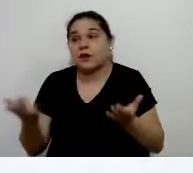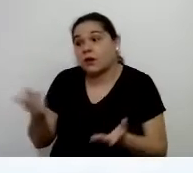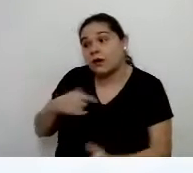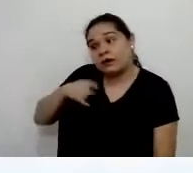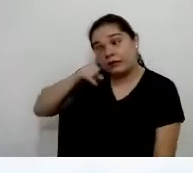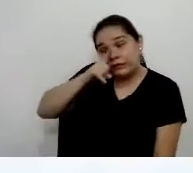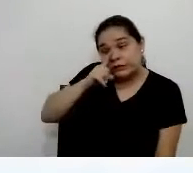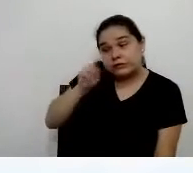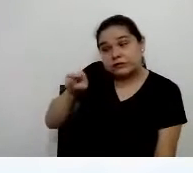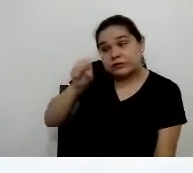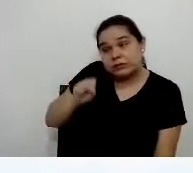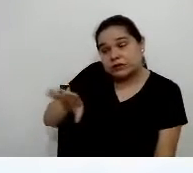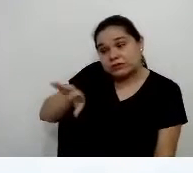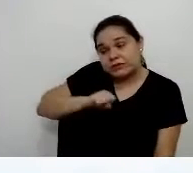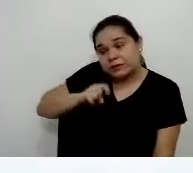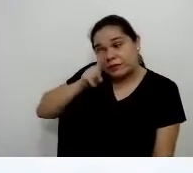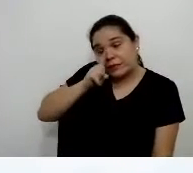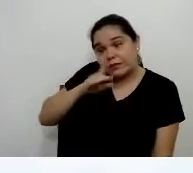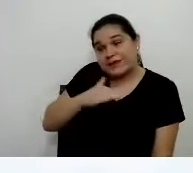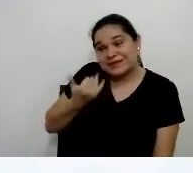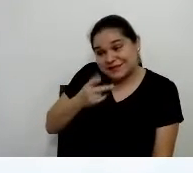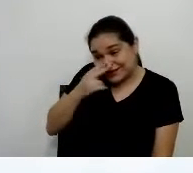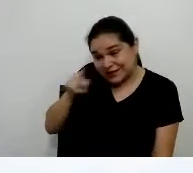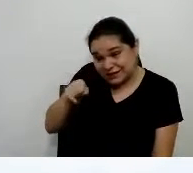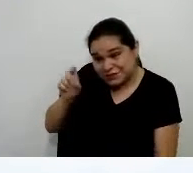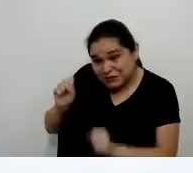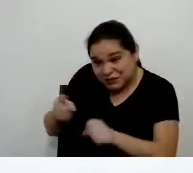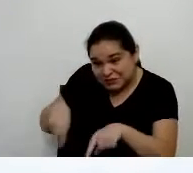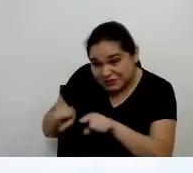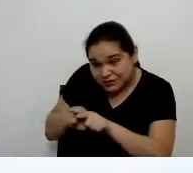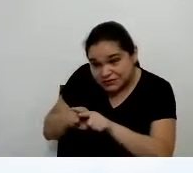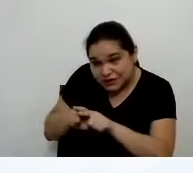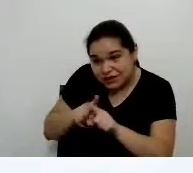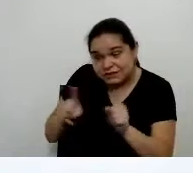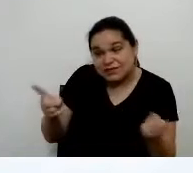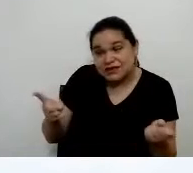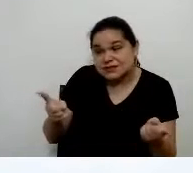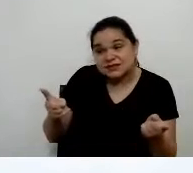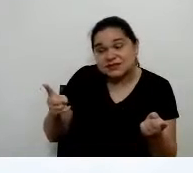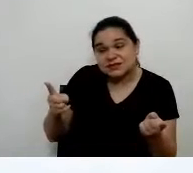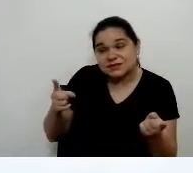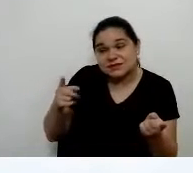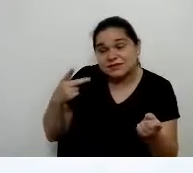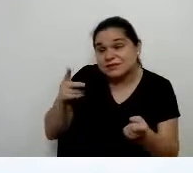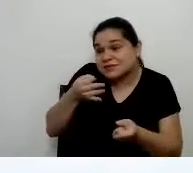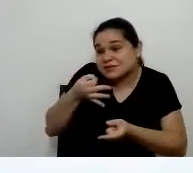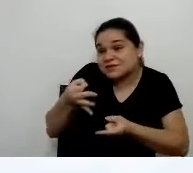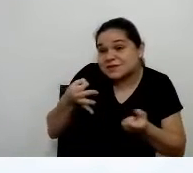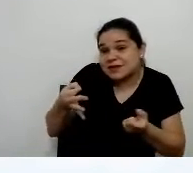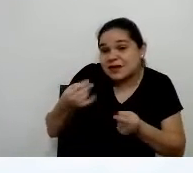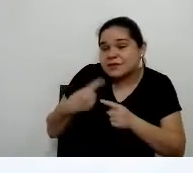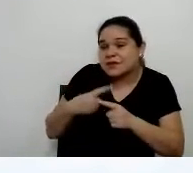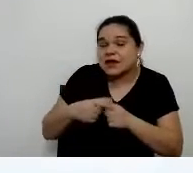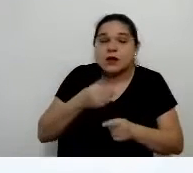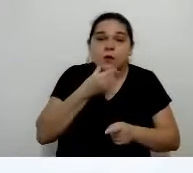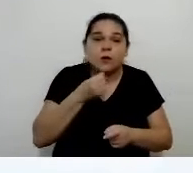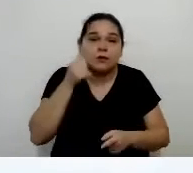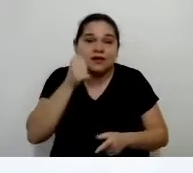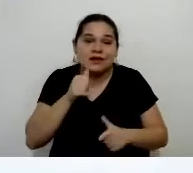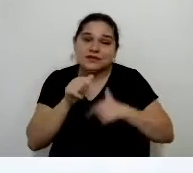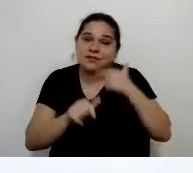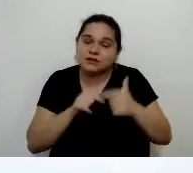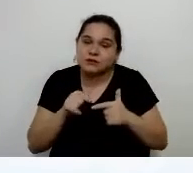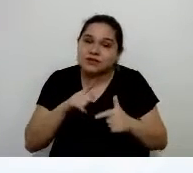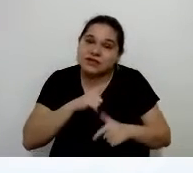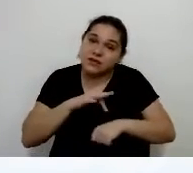risco é grande, mas você quer o quê? Você quer que eu te recomendo que você volte? Porque eu também preciso de ouvir a sua opinião, porque até porque o trabalhador, ele tem uma